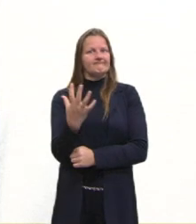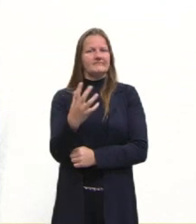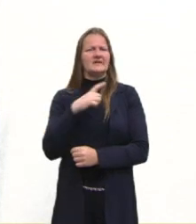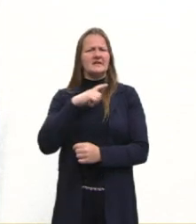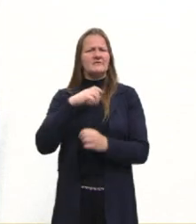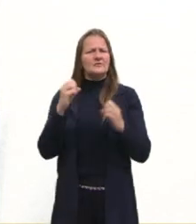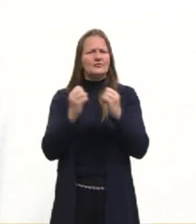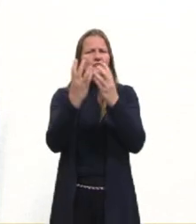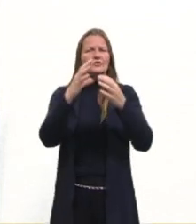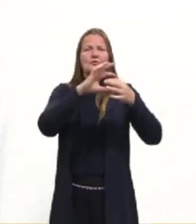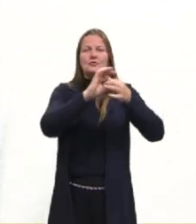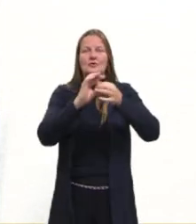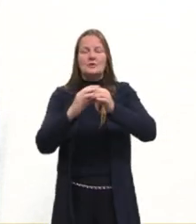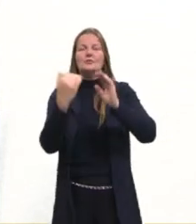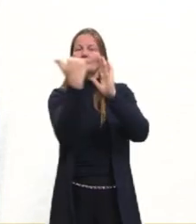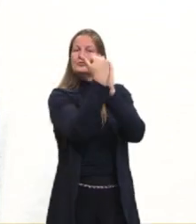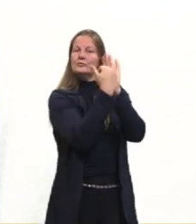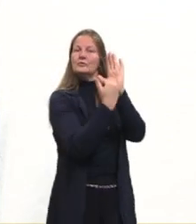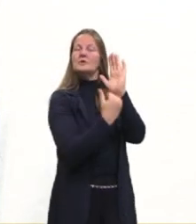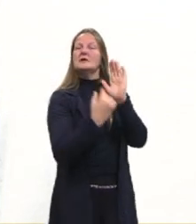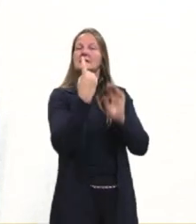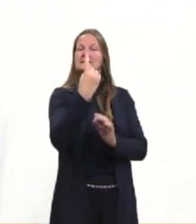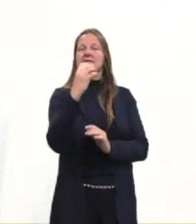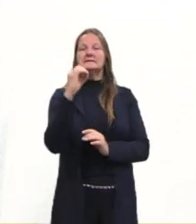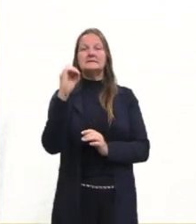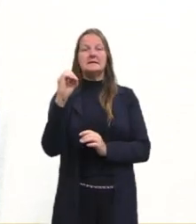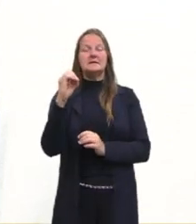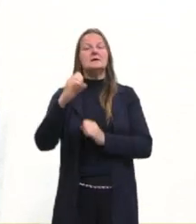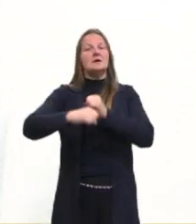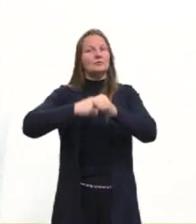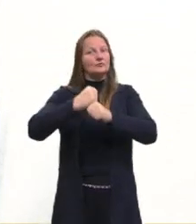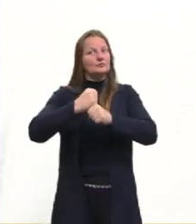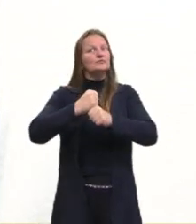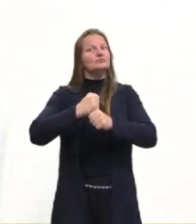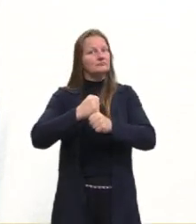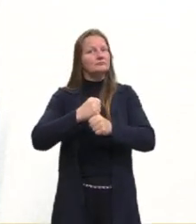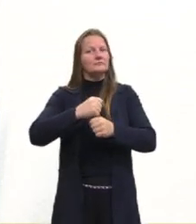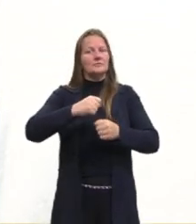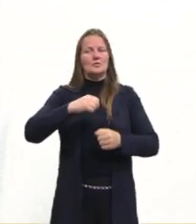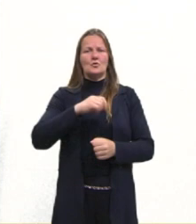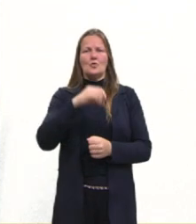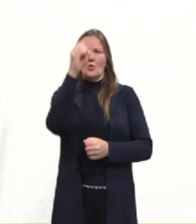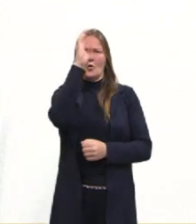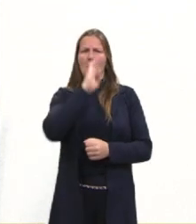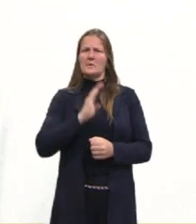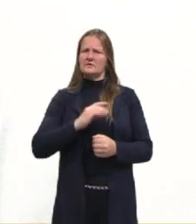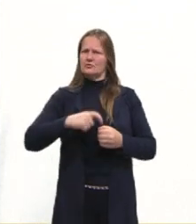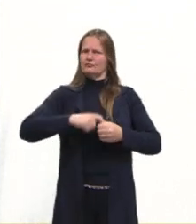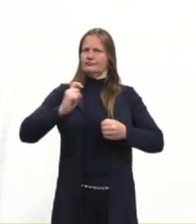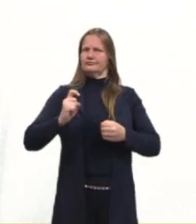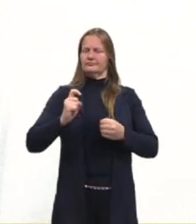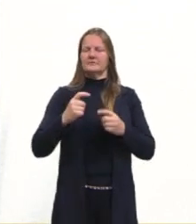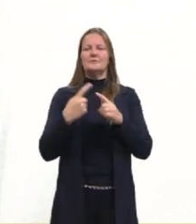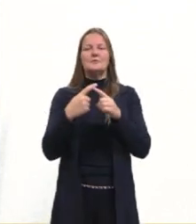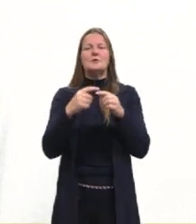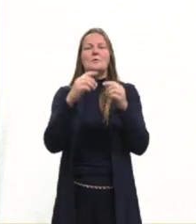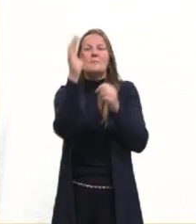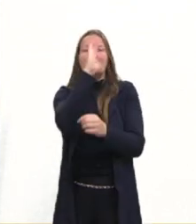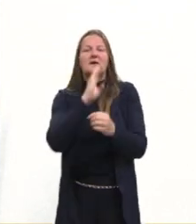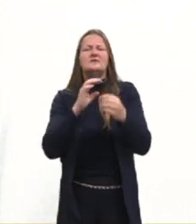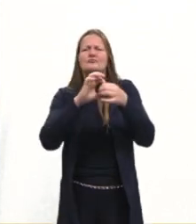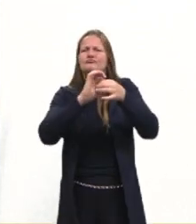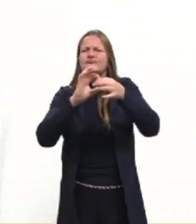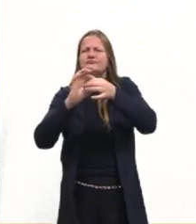esteve dentro da programação dos 100 anos de independência do Brasil. O Brasil passava, naquele período, por